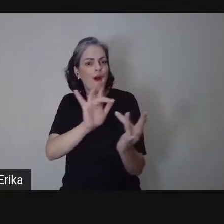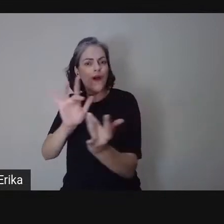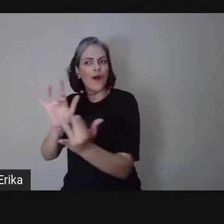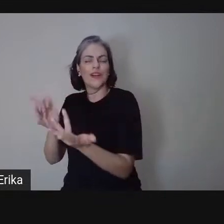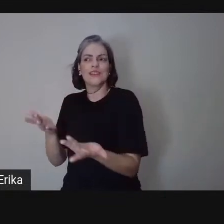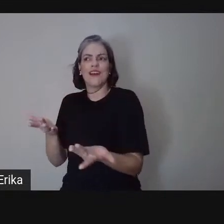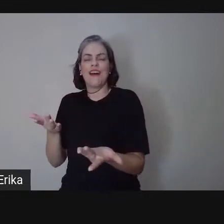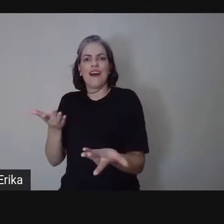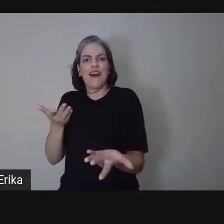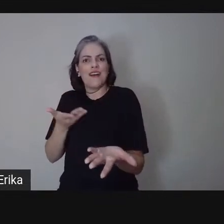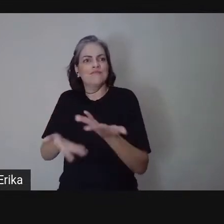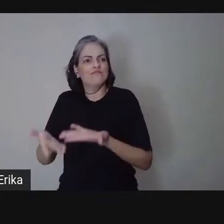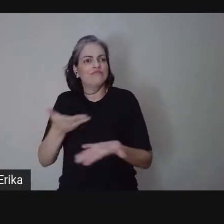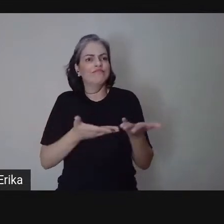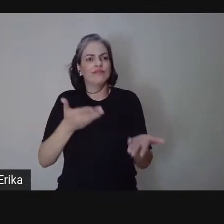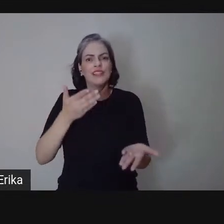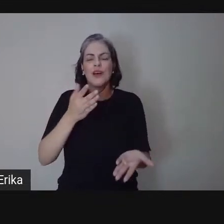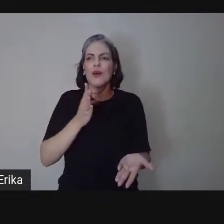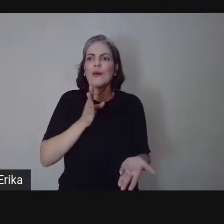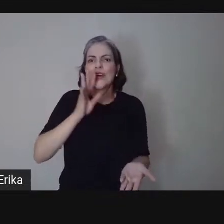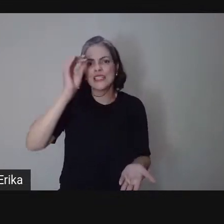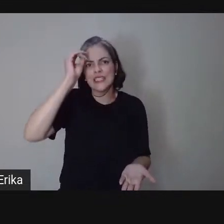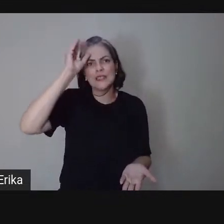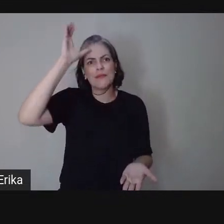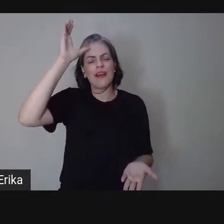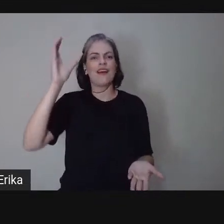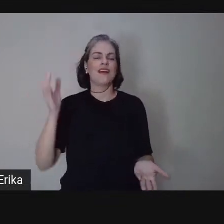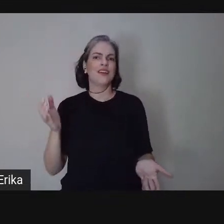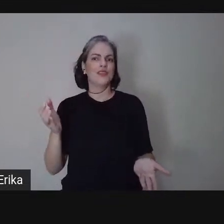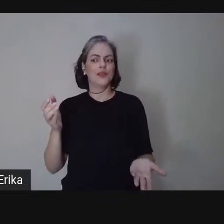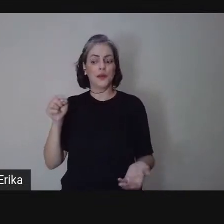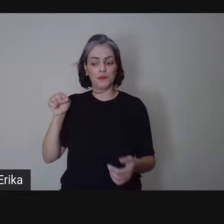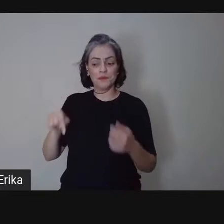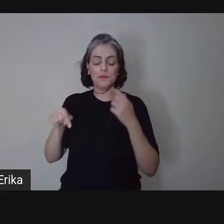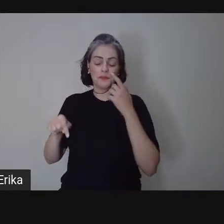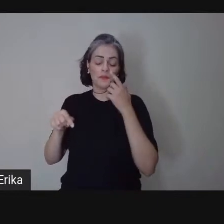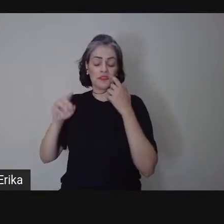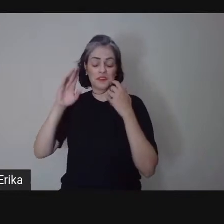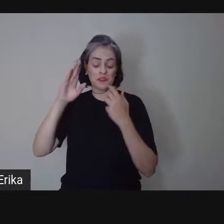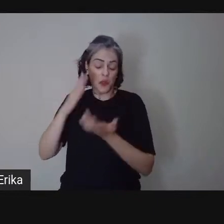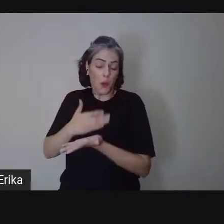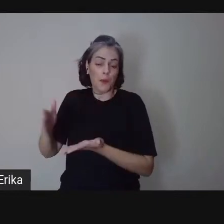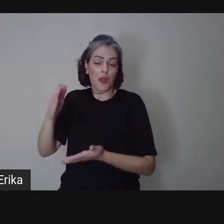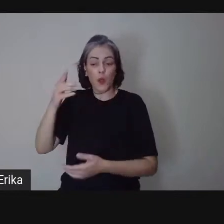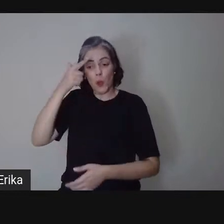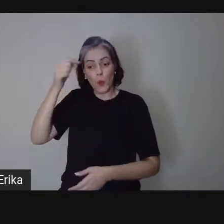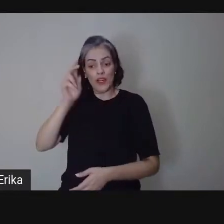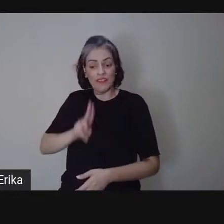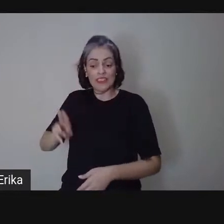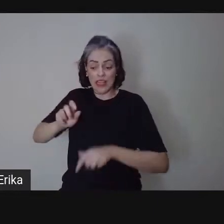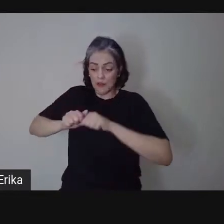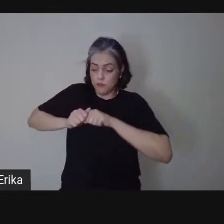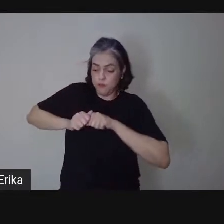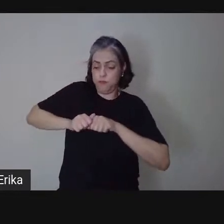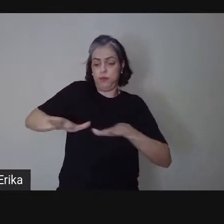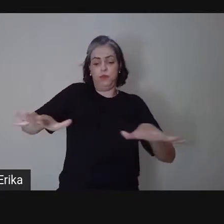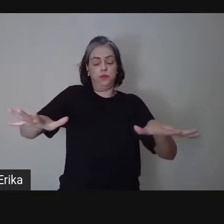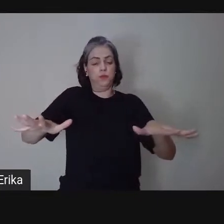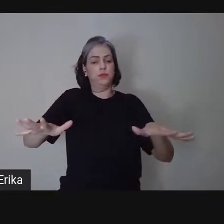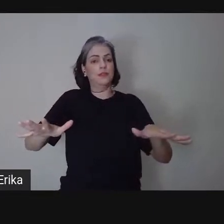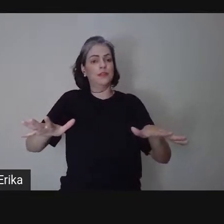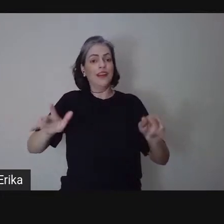conhecimentos a partir de um lastro universitário e em qualquer lugar promover essa